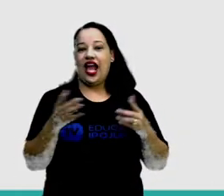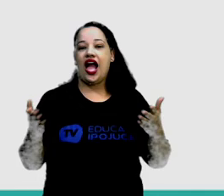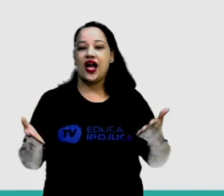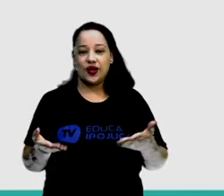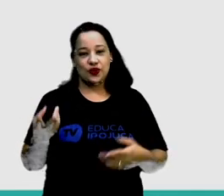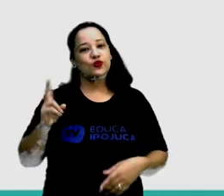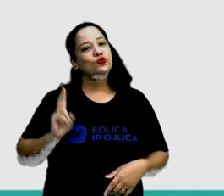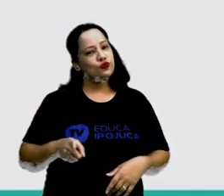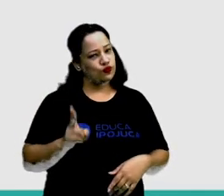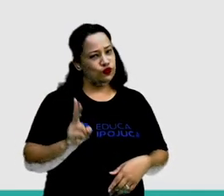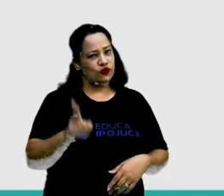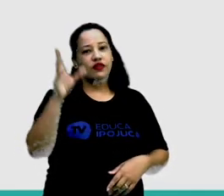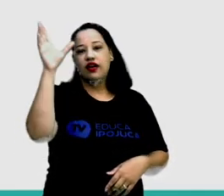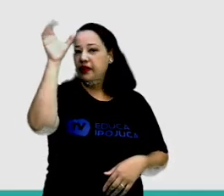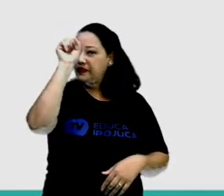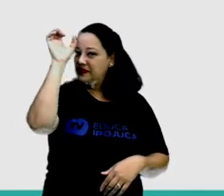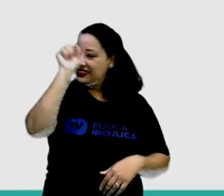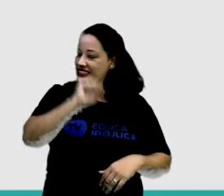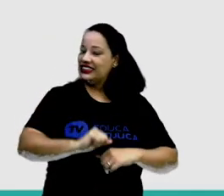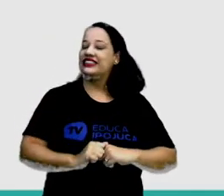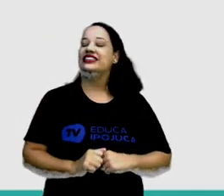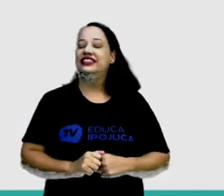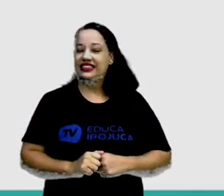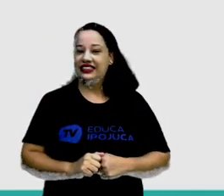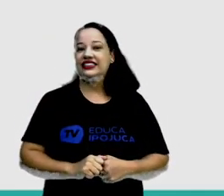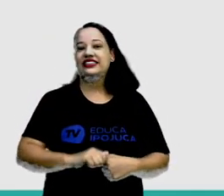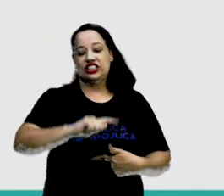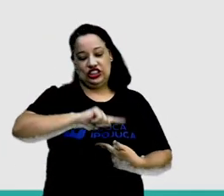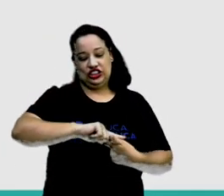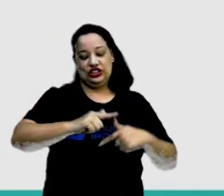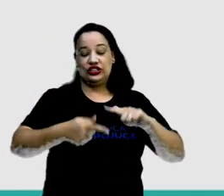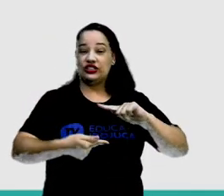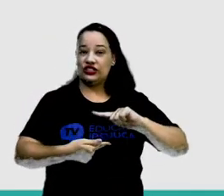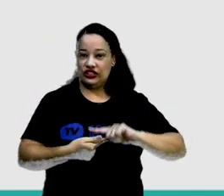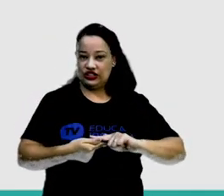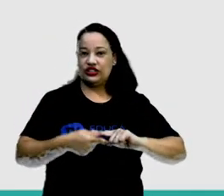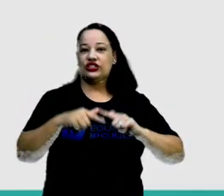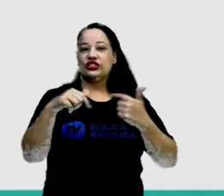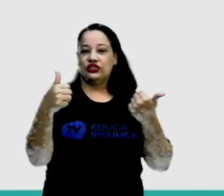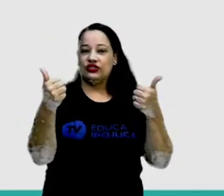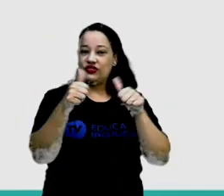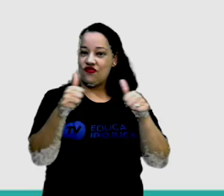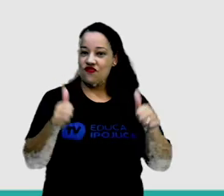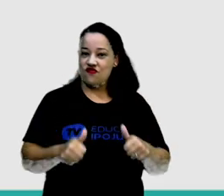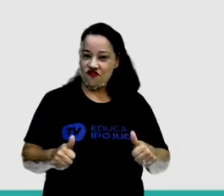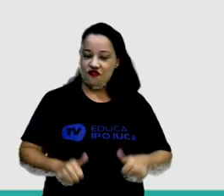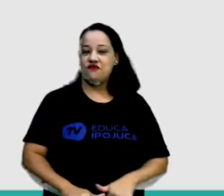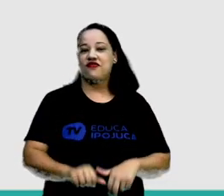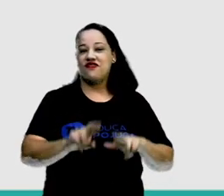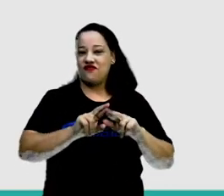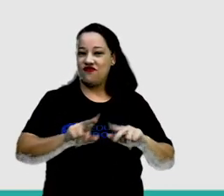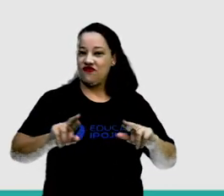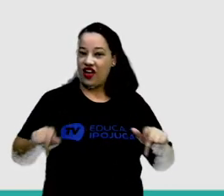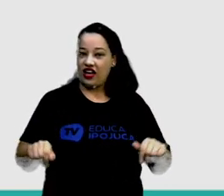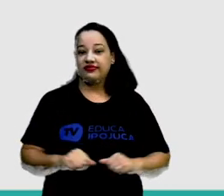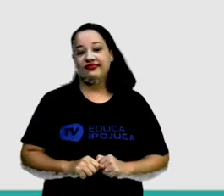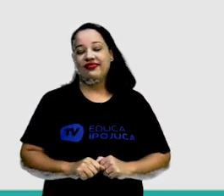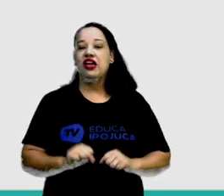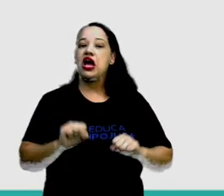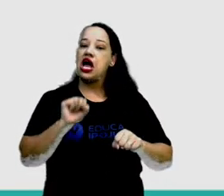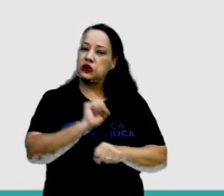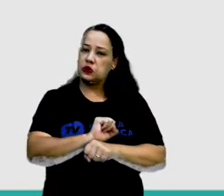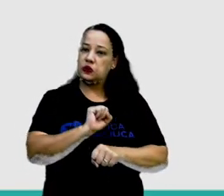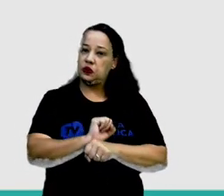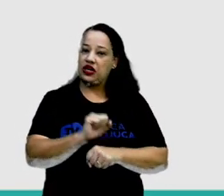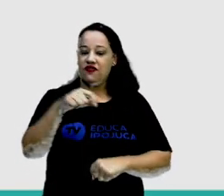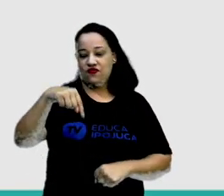aprendendo durante toda a semana sobre outras formas geométricas. E a tia Carla vai aguardar vocês aqui, nesse